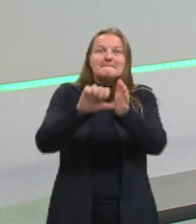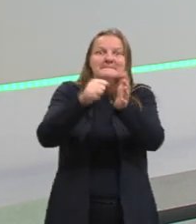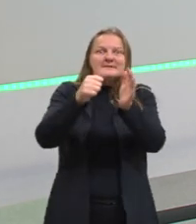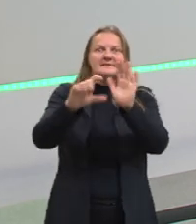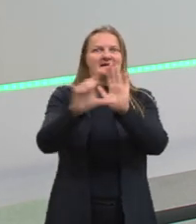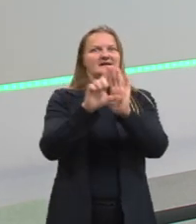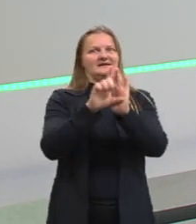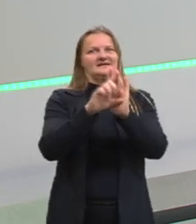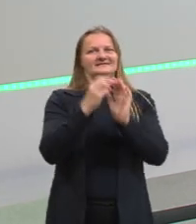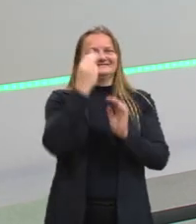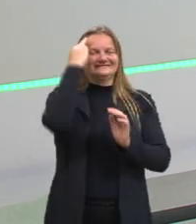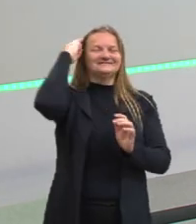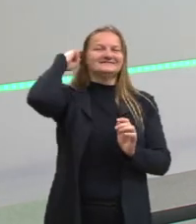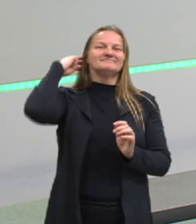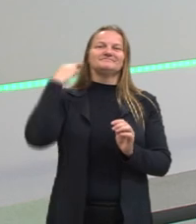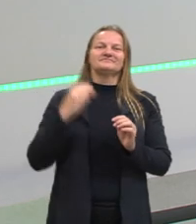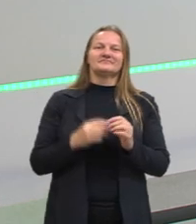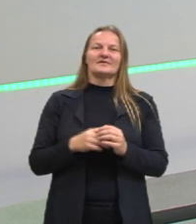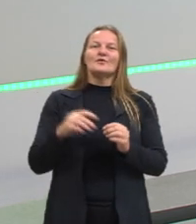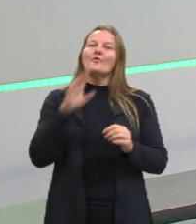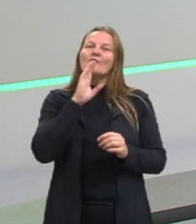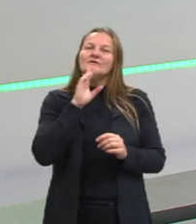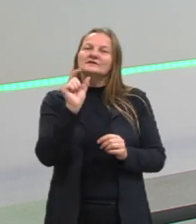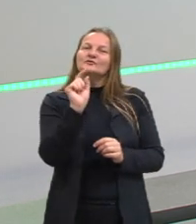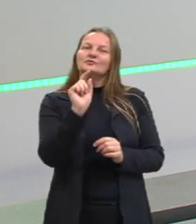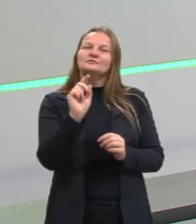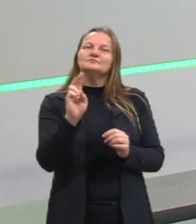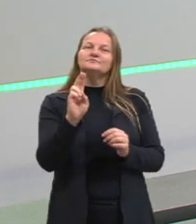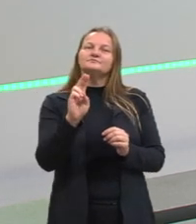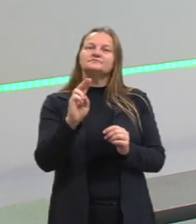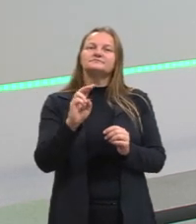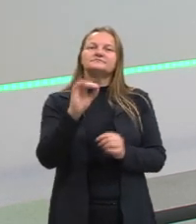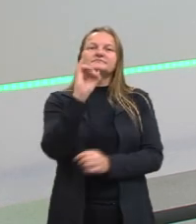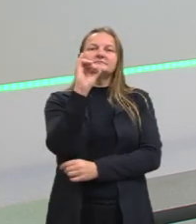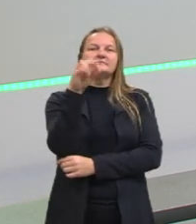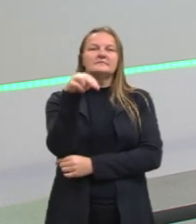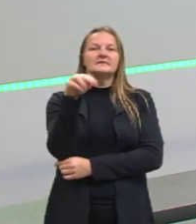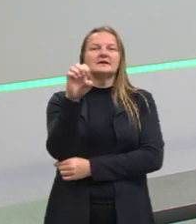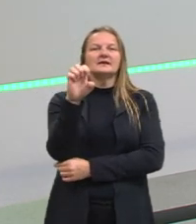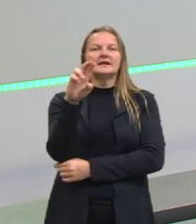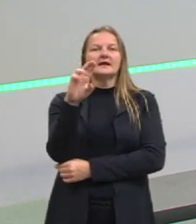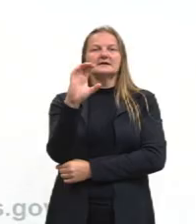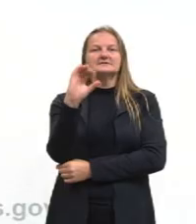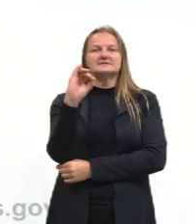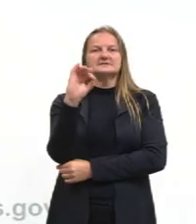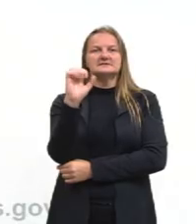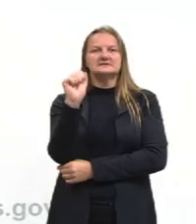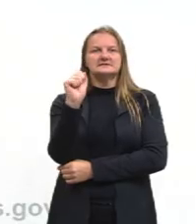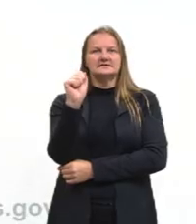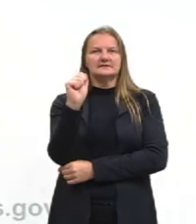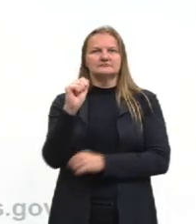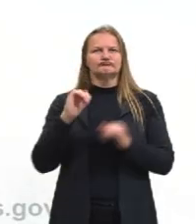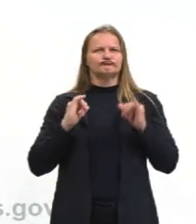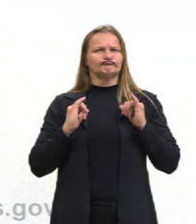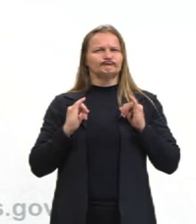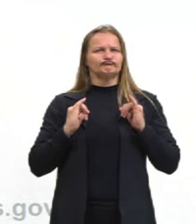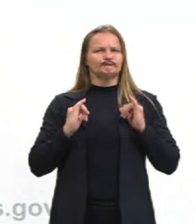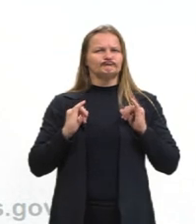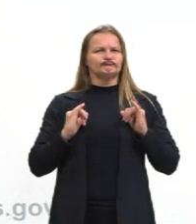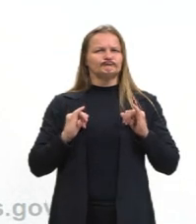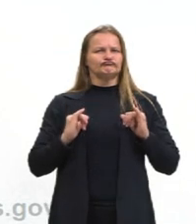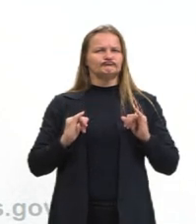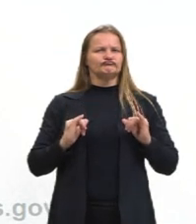lei de Newton, Que também é conhecida como lei da inércia, tá? Então se vocês verem falar inércia,